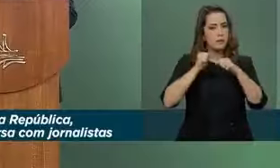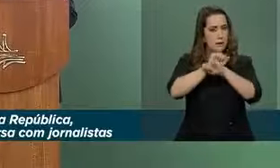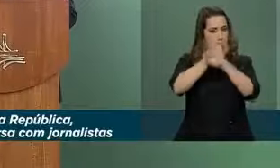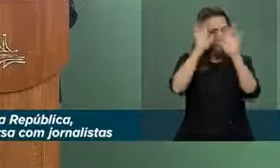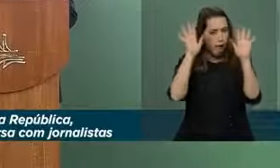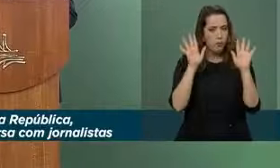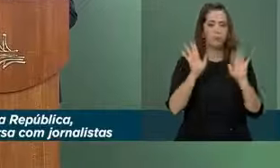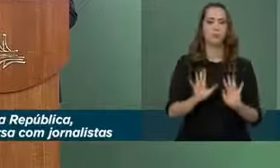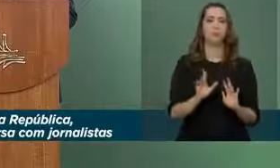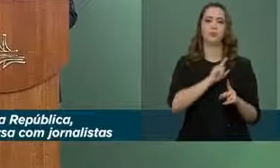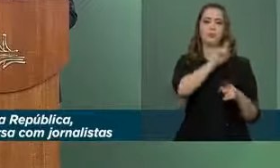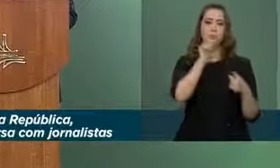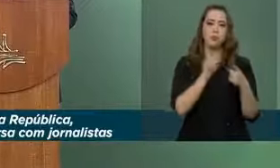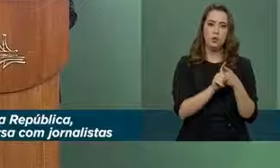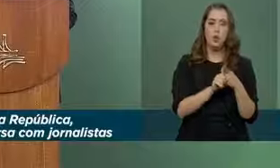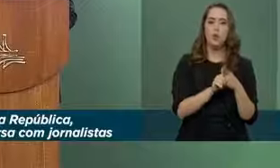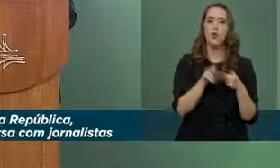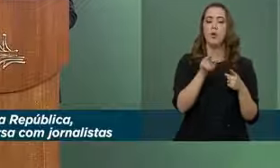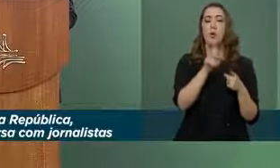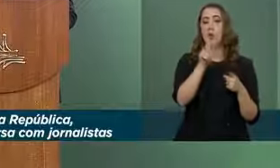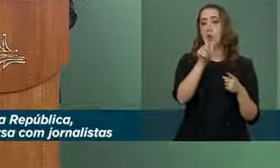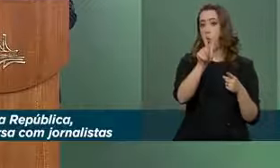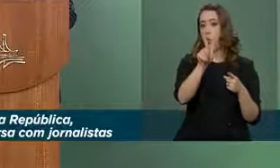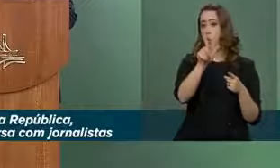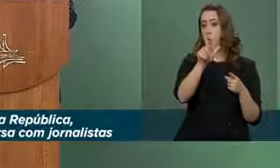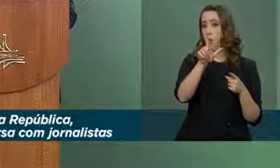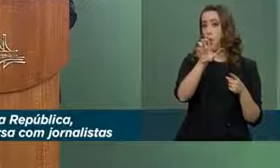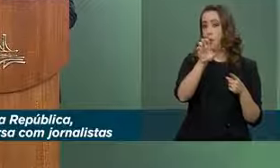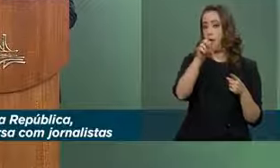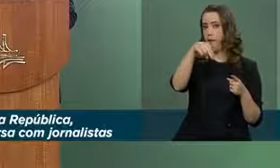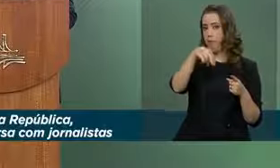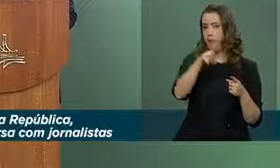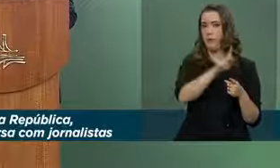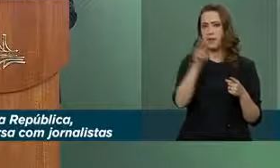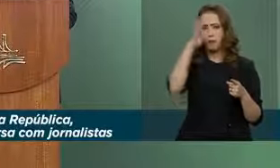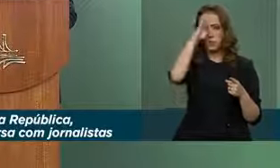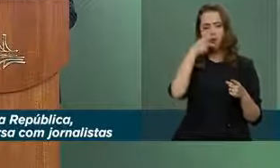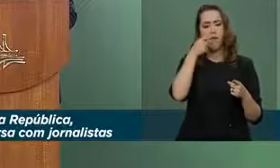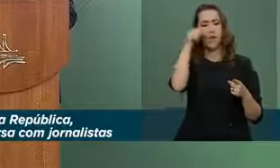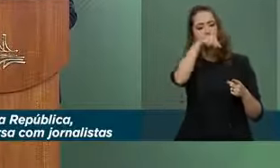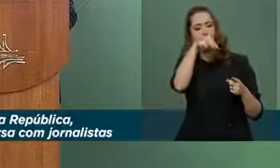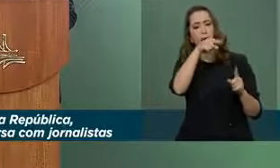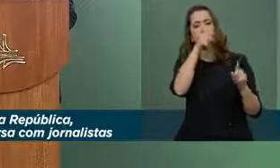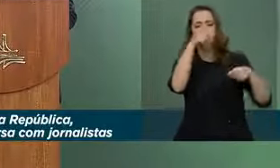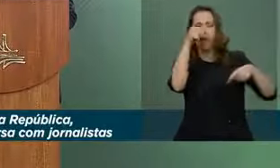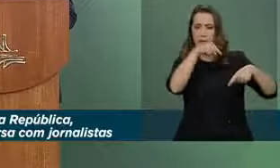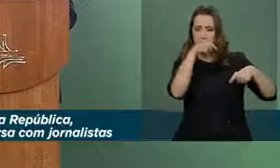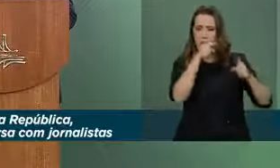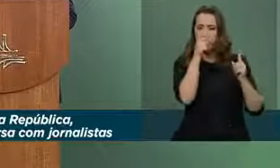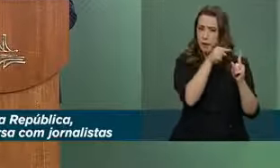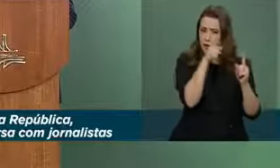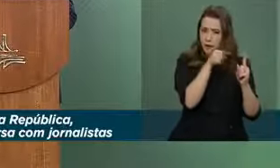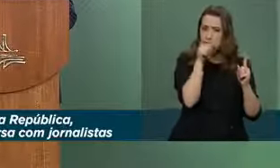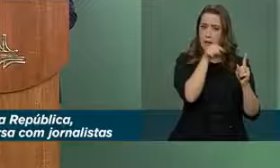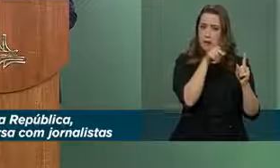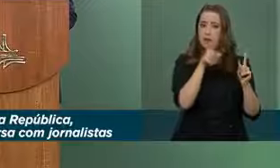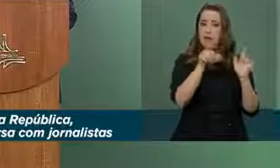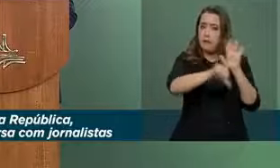cometido um crime. Eu queria entender exatamente qual crime foi cometido e com base em que ele faz essas alegações.